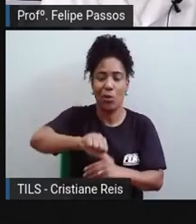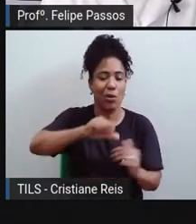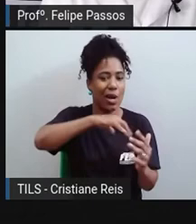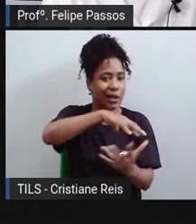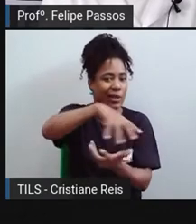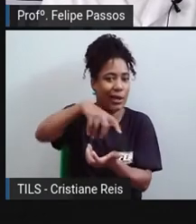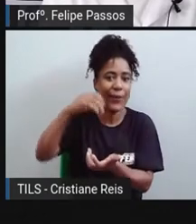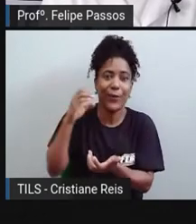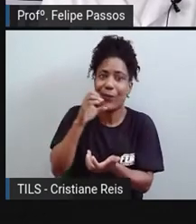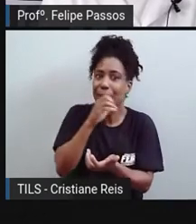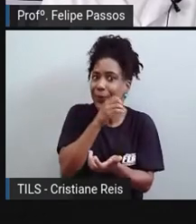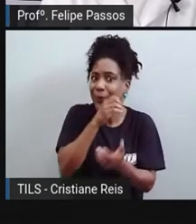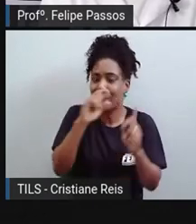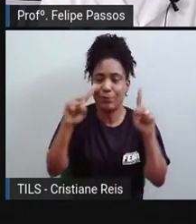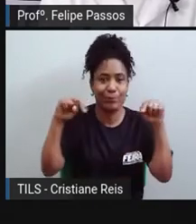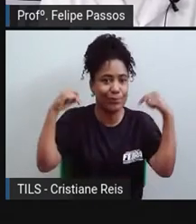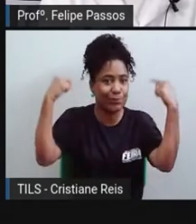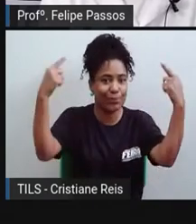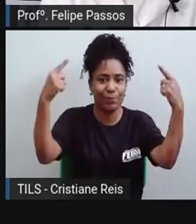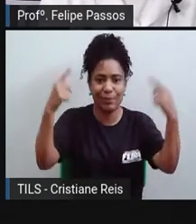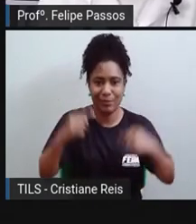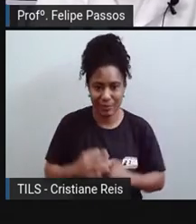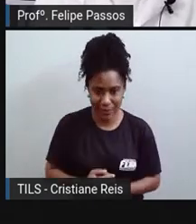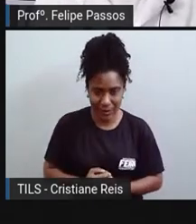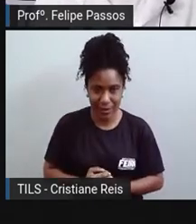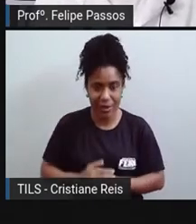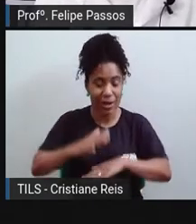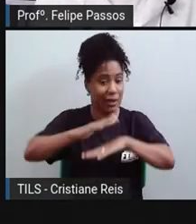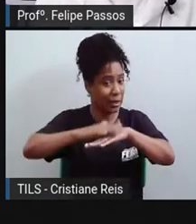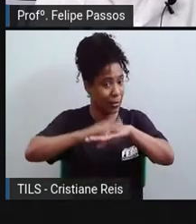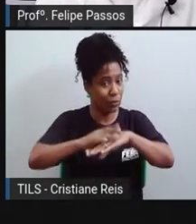pela ação humana, tá?